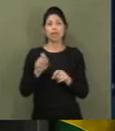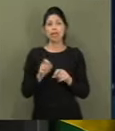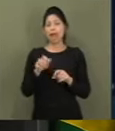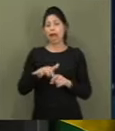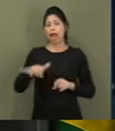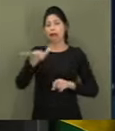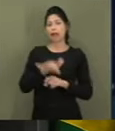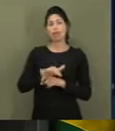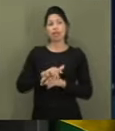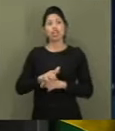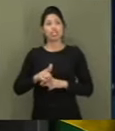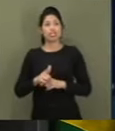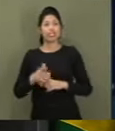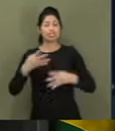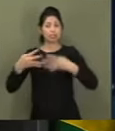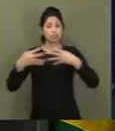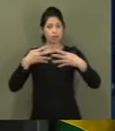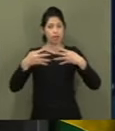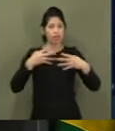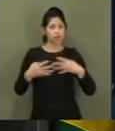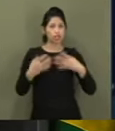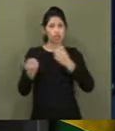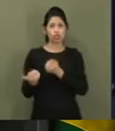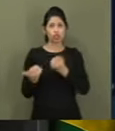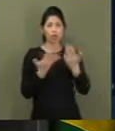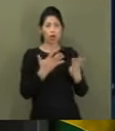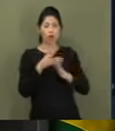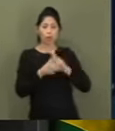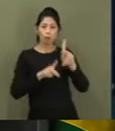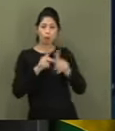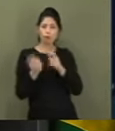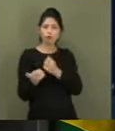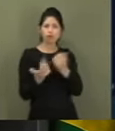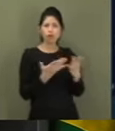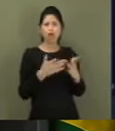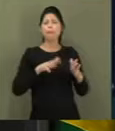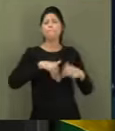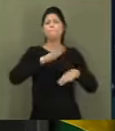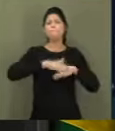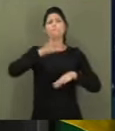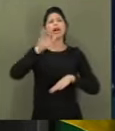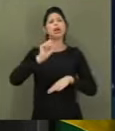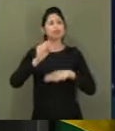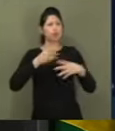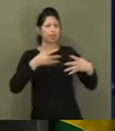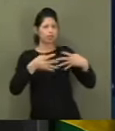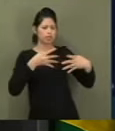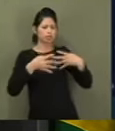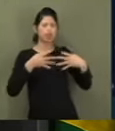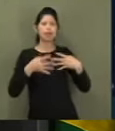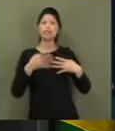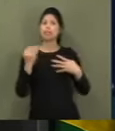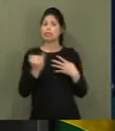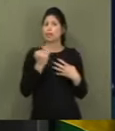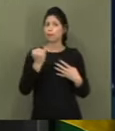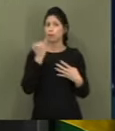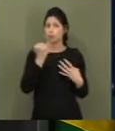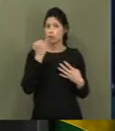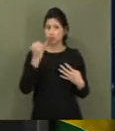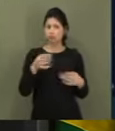quer entregar para a população com o máximo de transparência e de